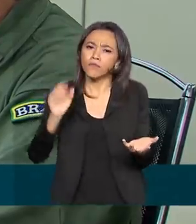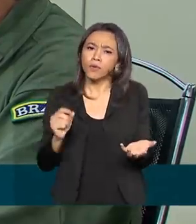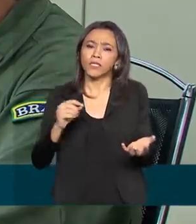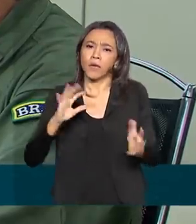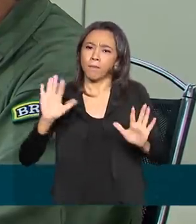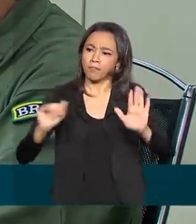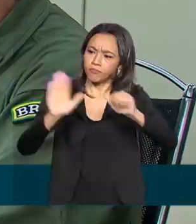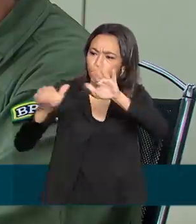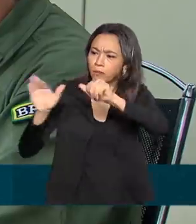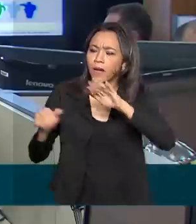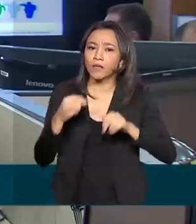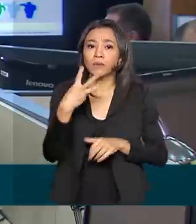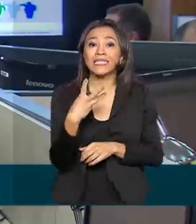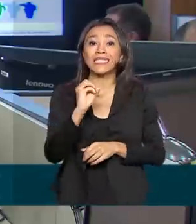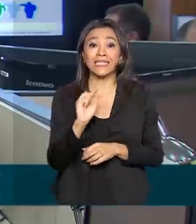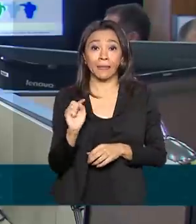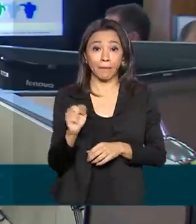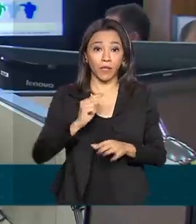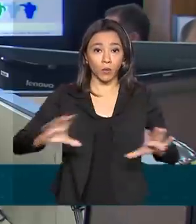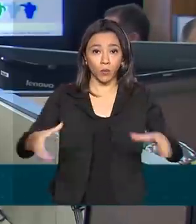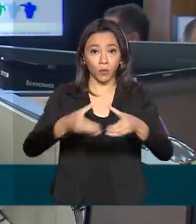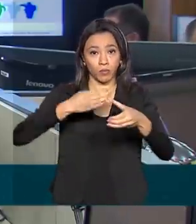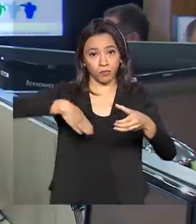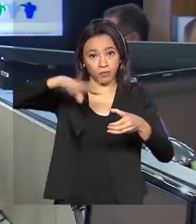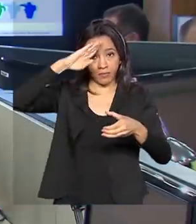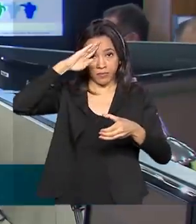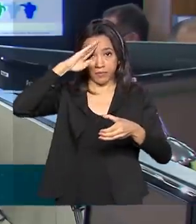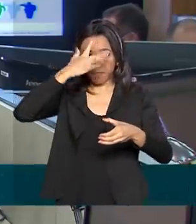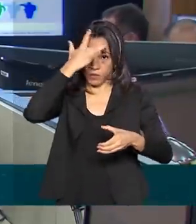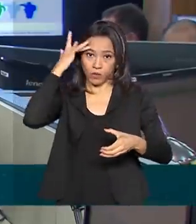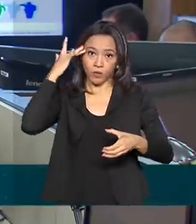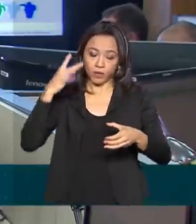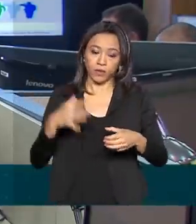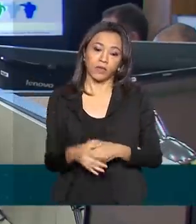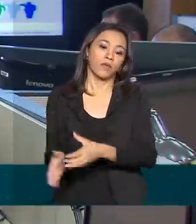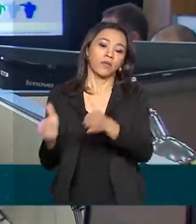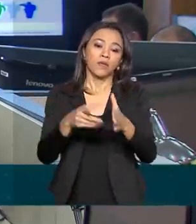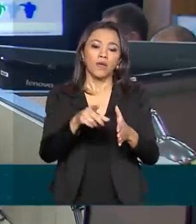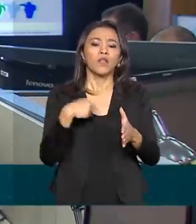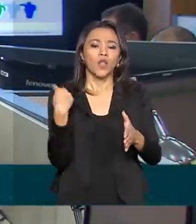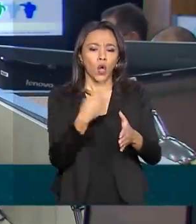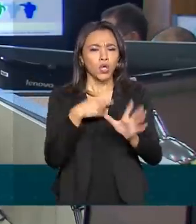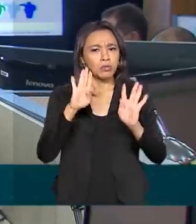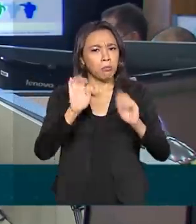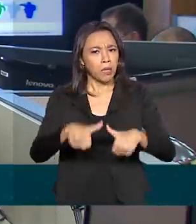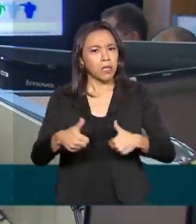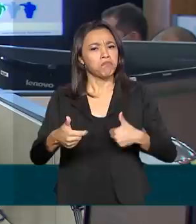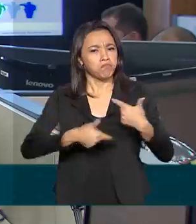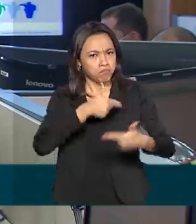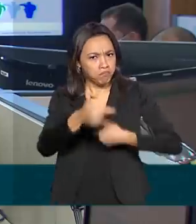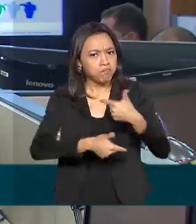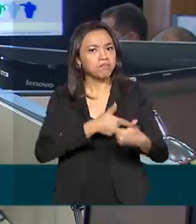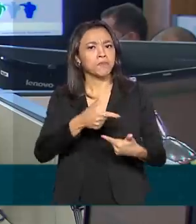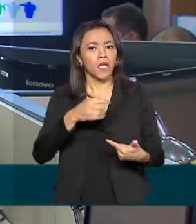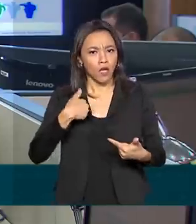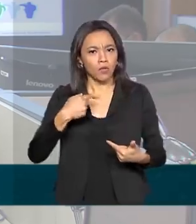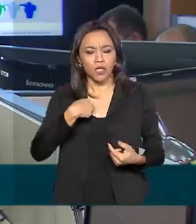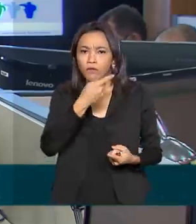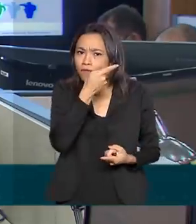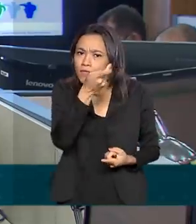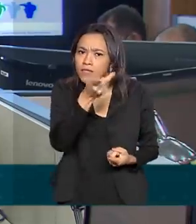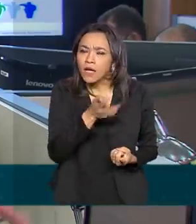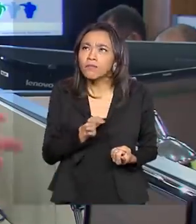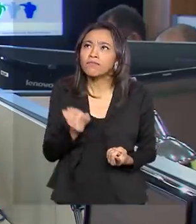30 mil militares. Estamos organizados, bem organizados. Eu tenho visitado algum desses comandos conjuntos.